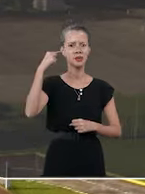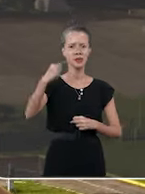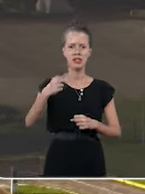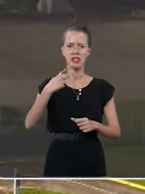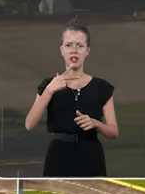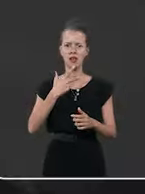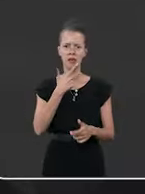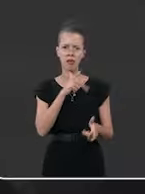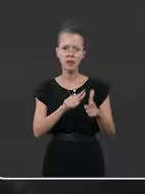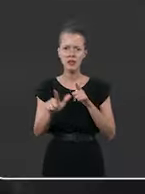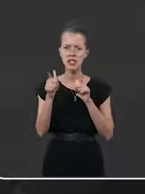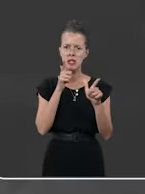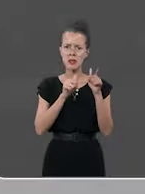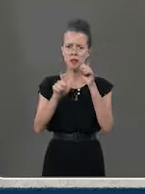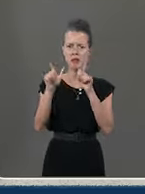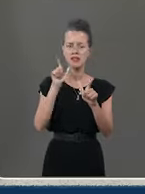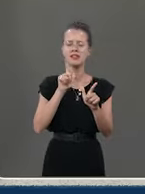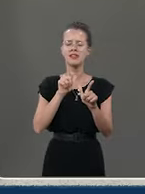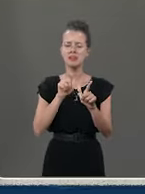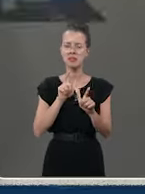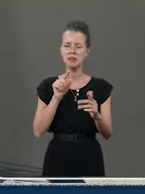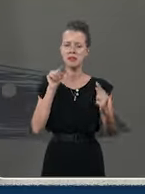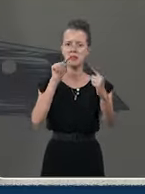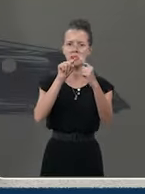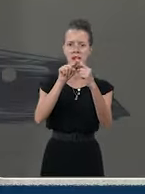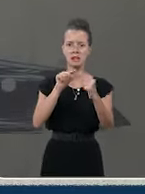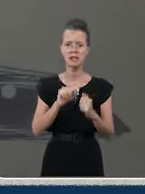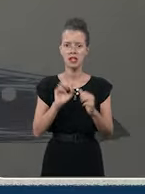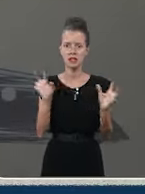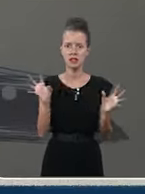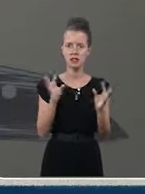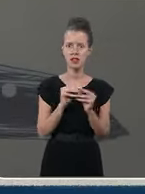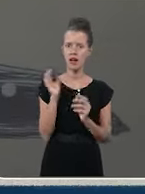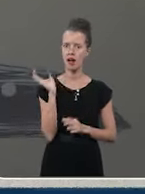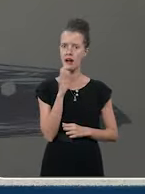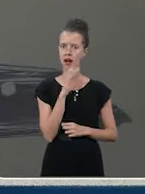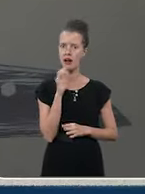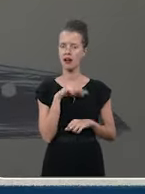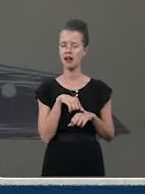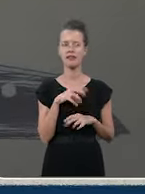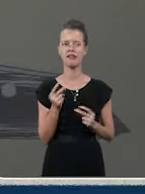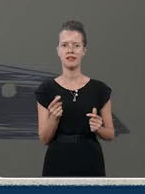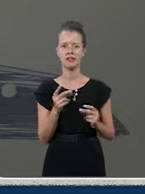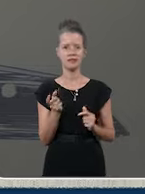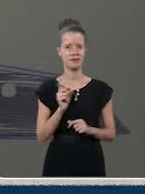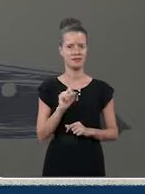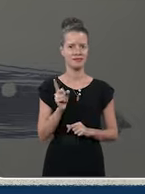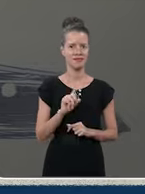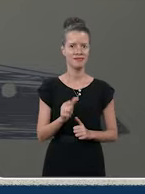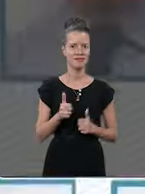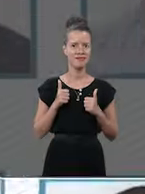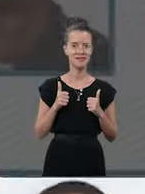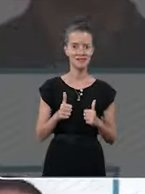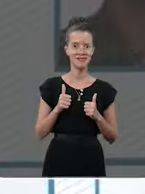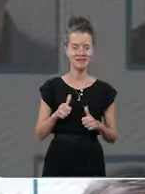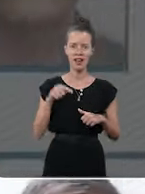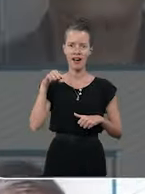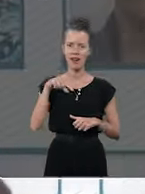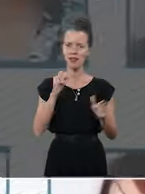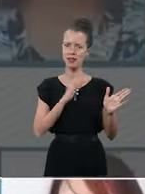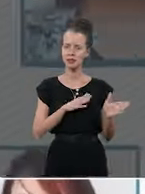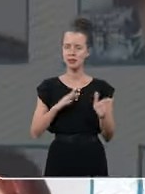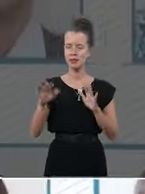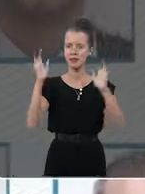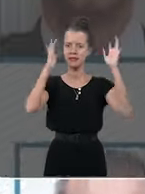tantas grandes conquistas o mesmo tem alcançado. Farei um resumo breve, para ninguém ficar cansado. Dessa